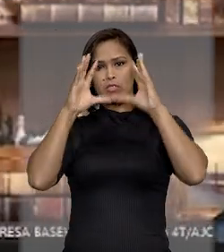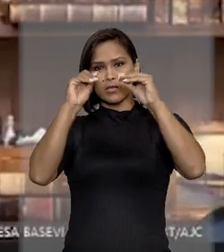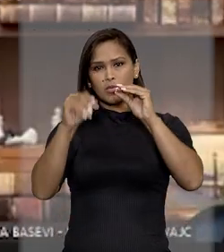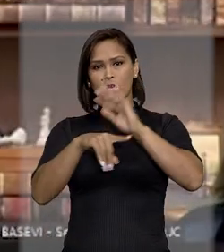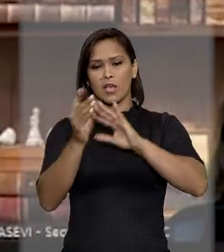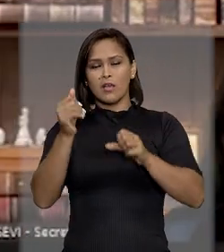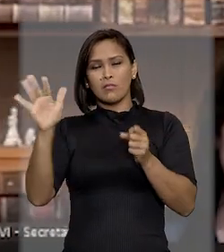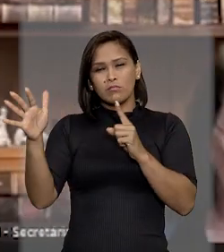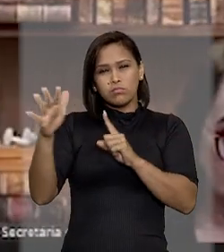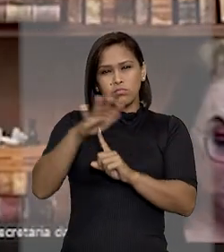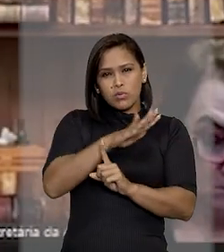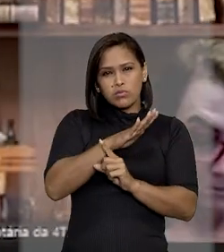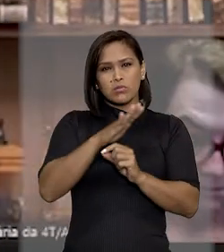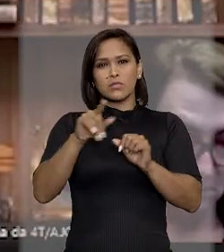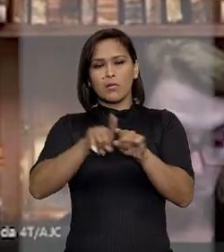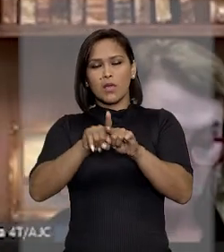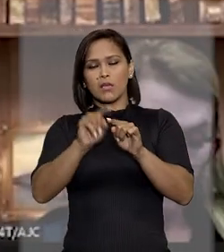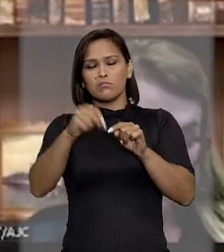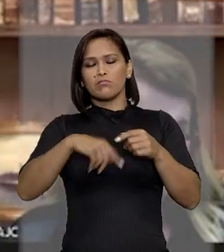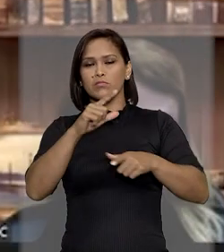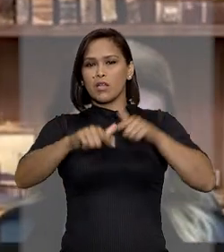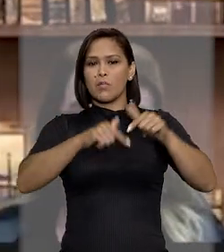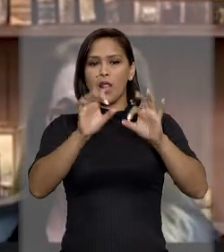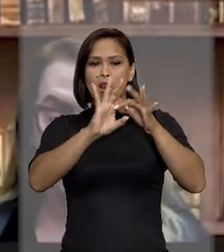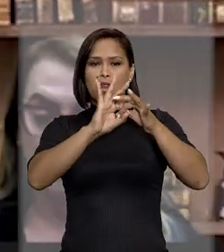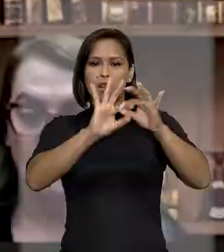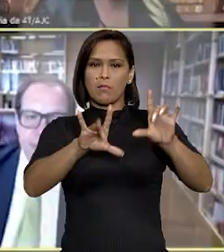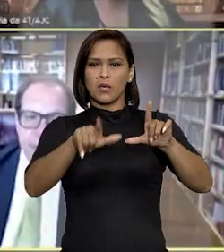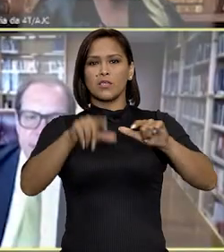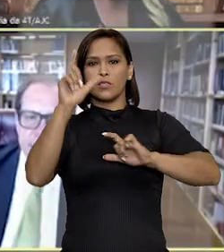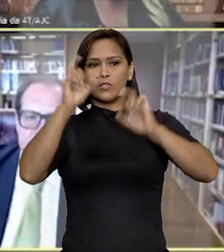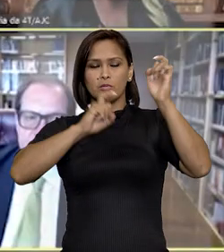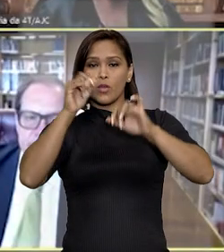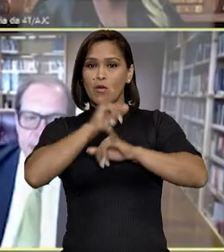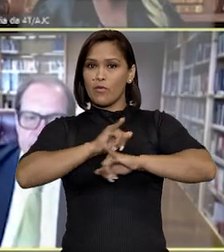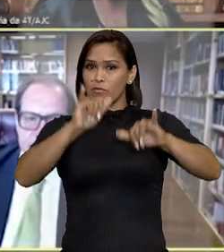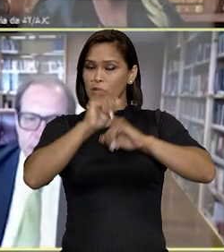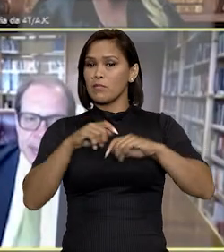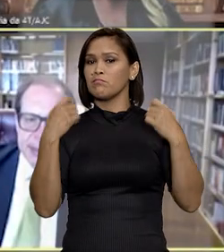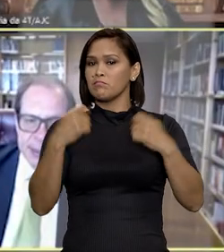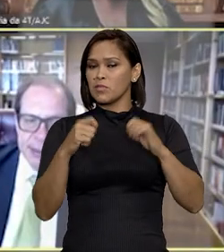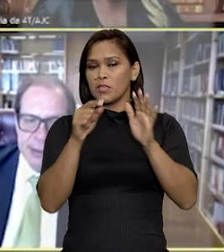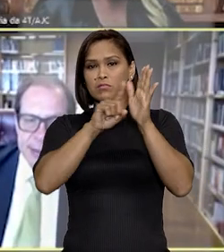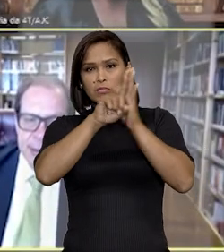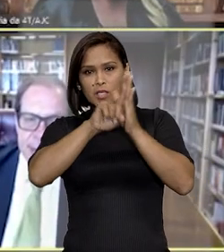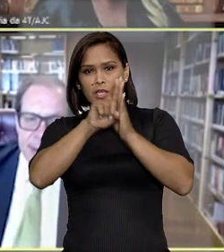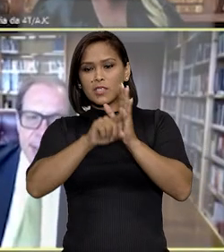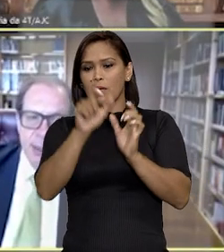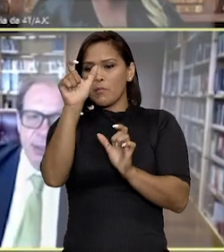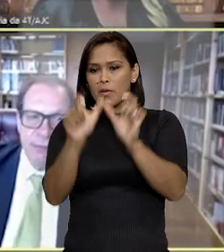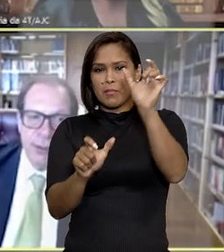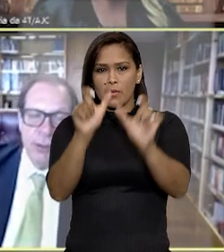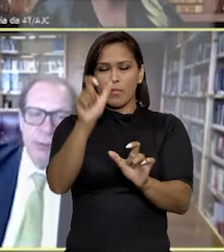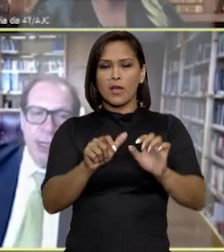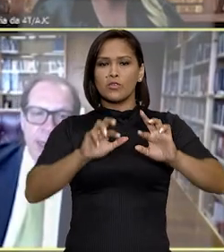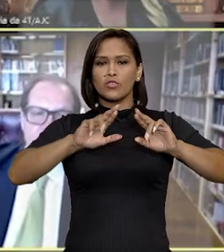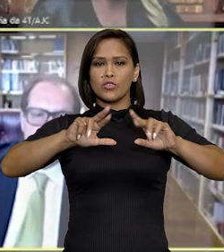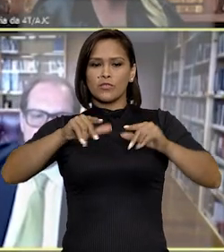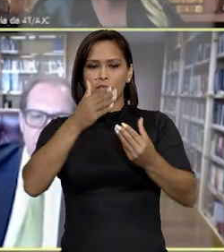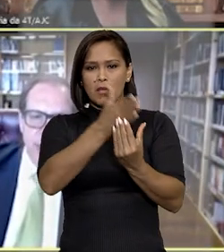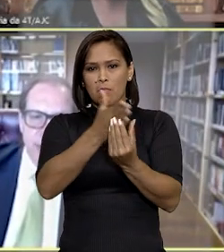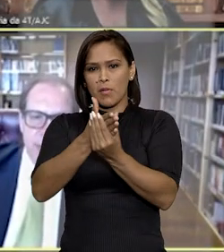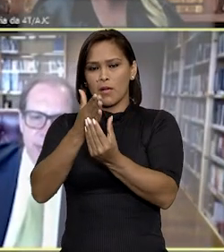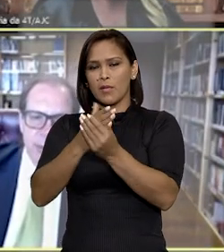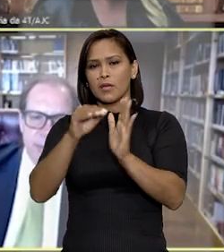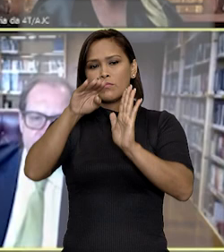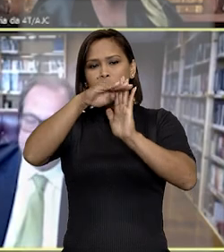que eventuais excessos ou abusos no exercício da liberdade de expressão e de informação devem ser analisados caso a caso,